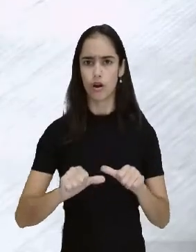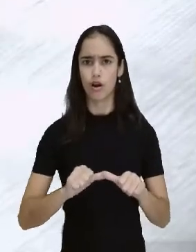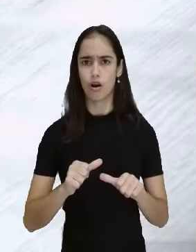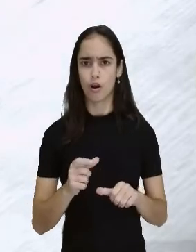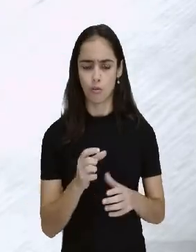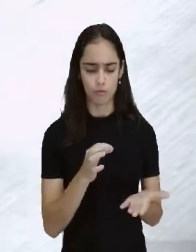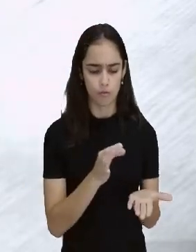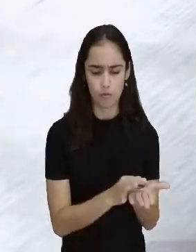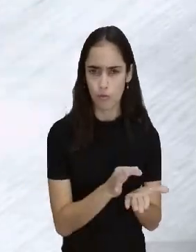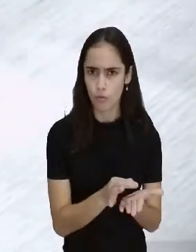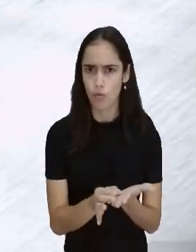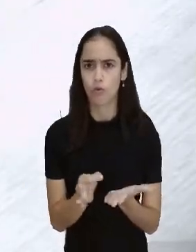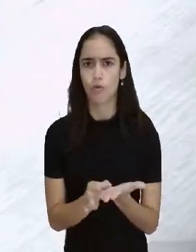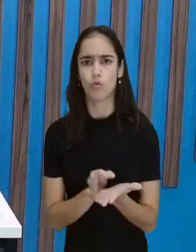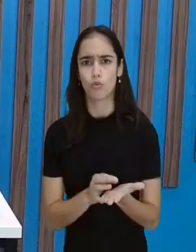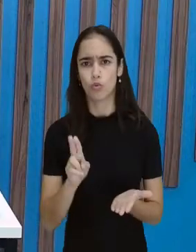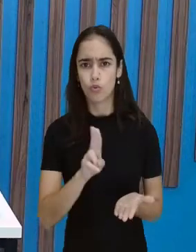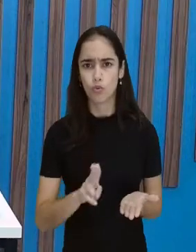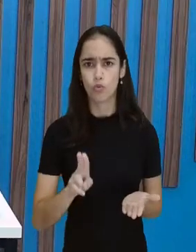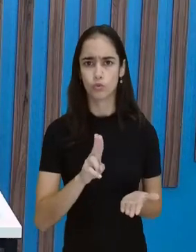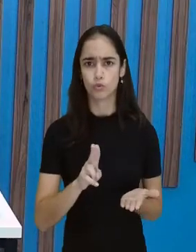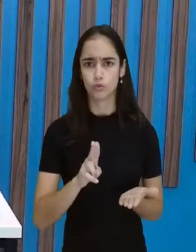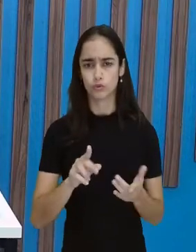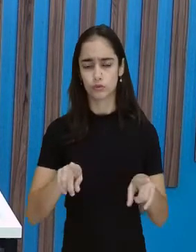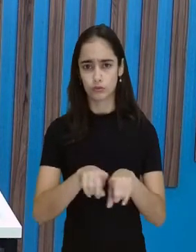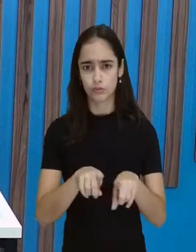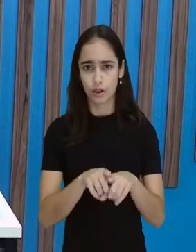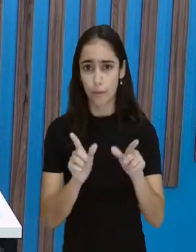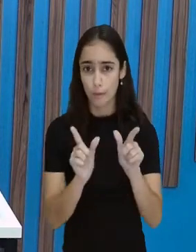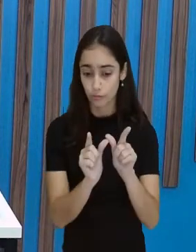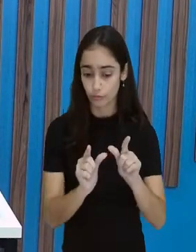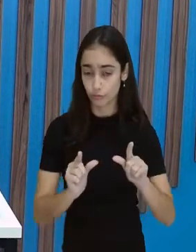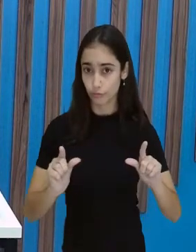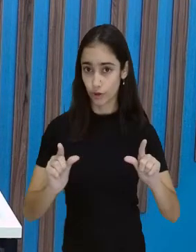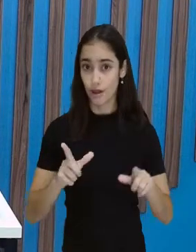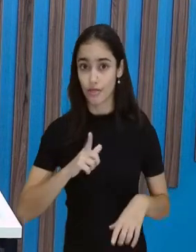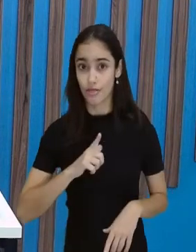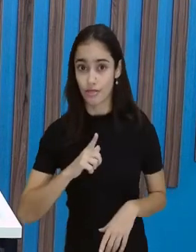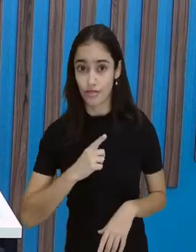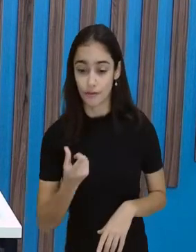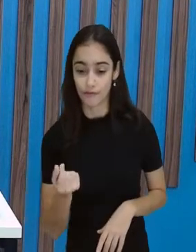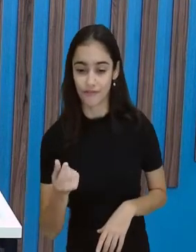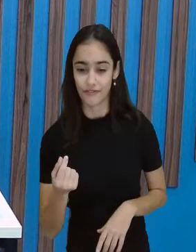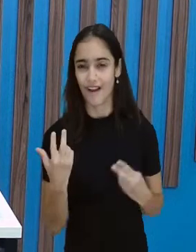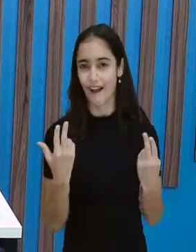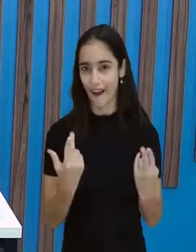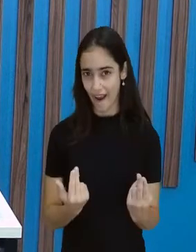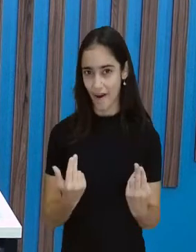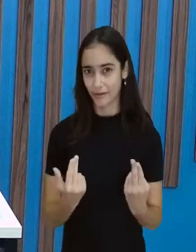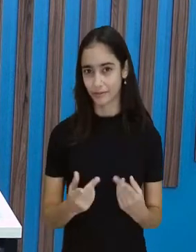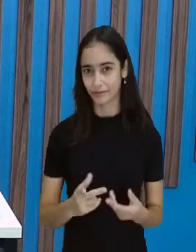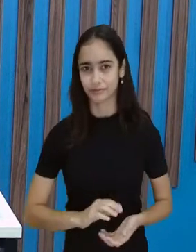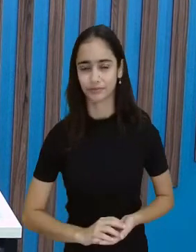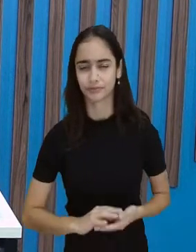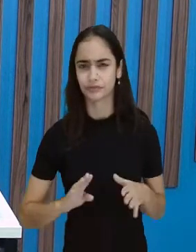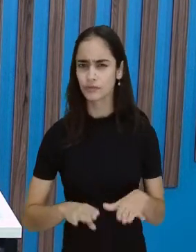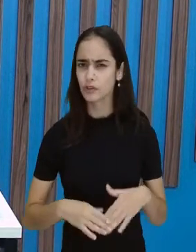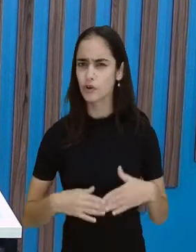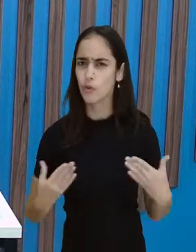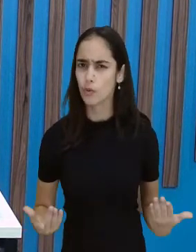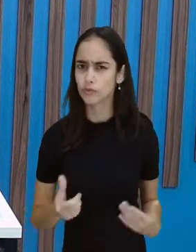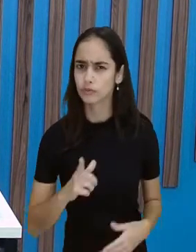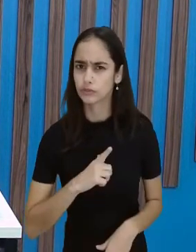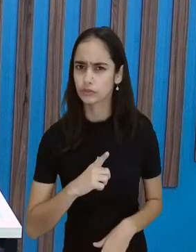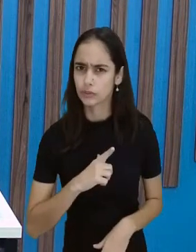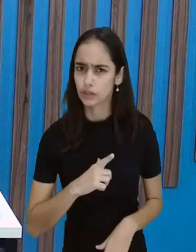moeda, de cédula com moeda e obter o mesmo valor. Mas aí eu quero descobrir quem é que tem o maior valor, tá?